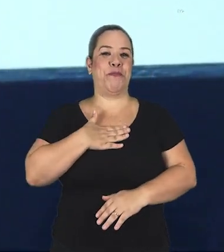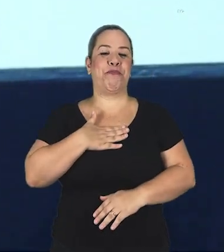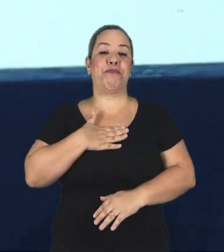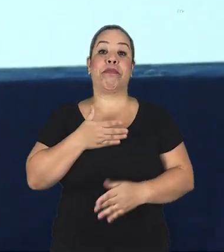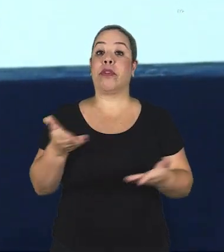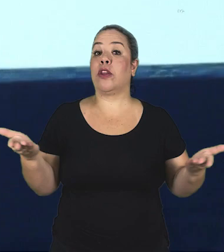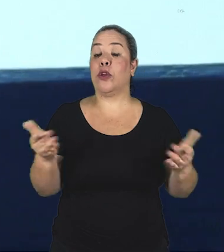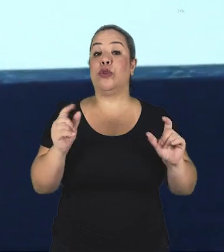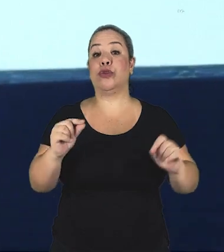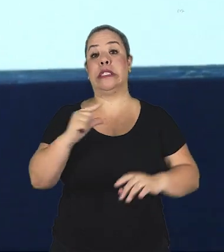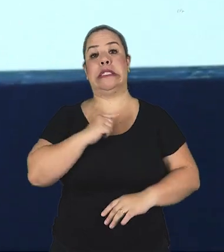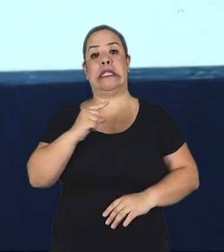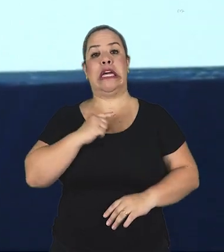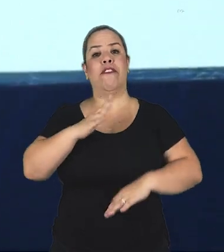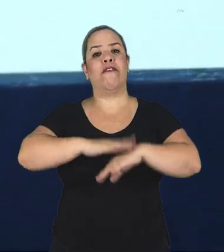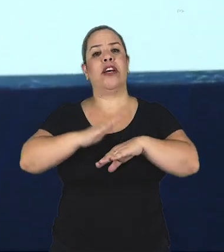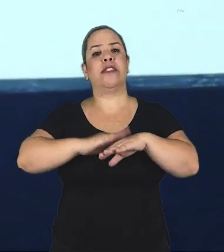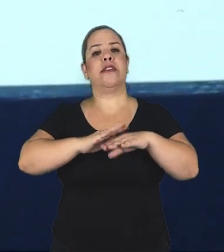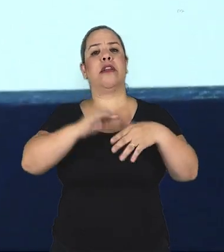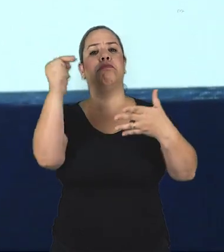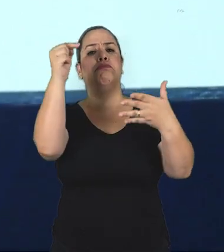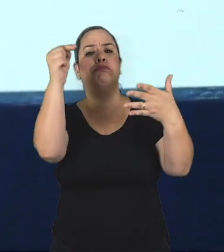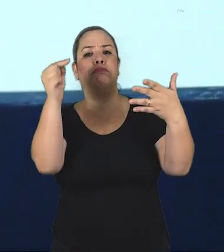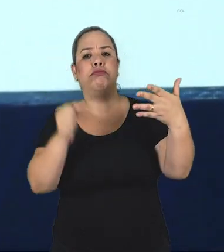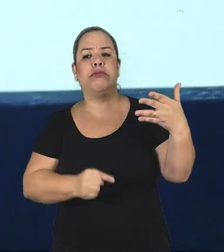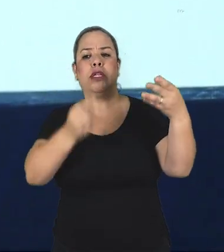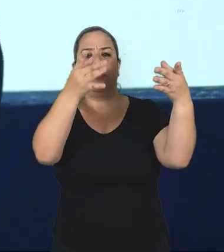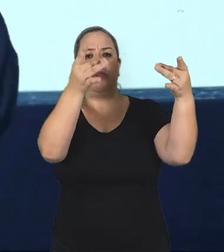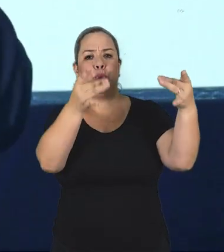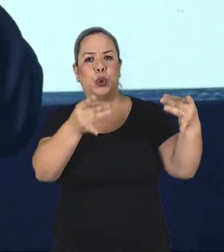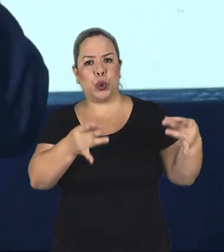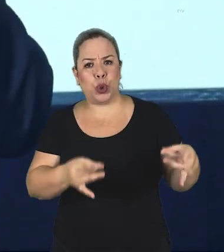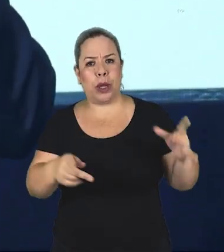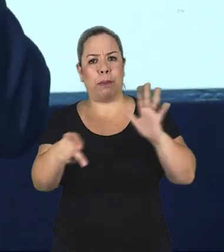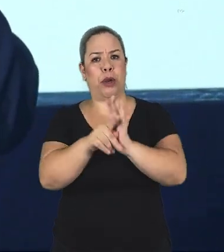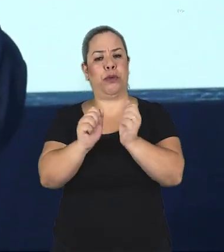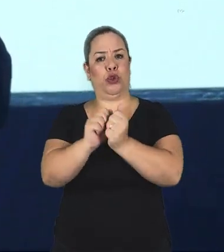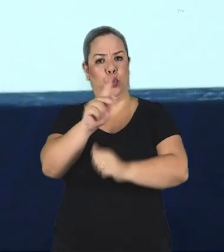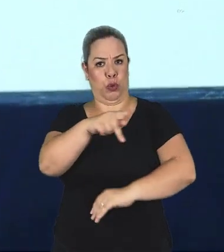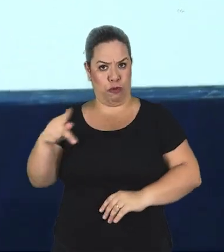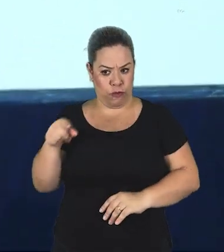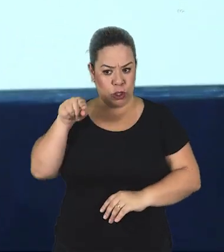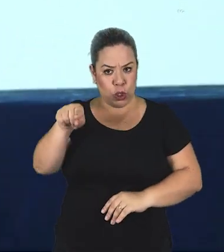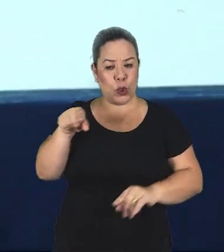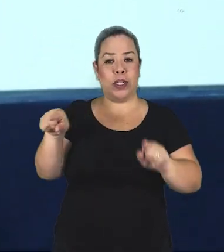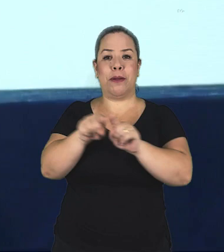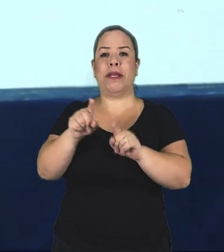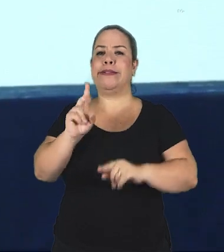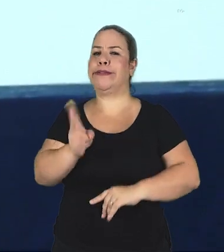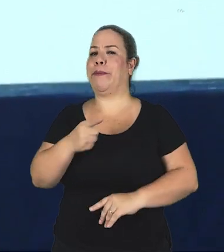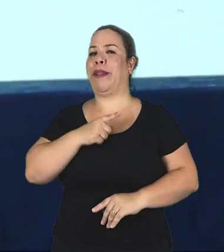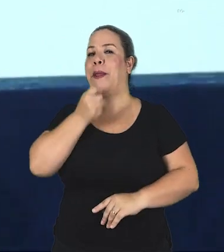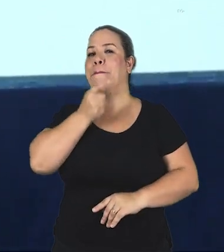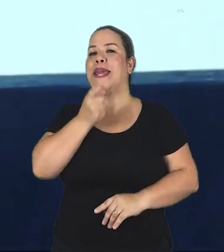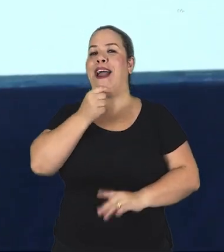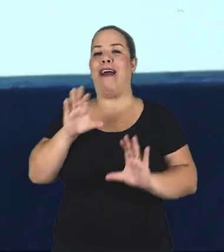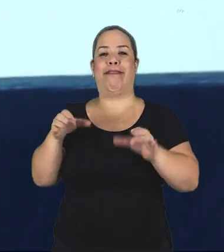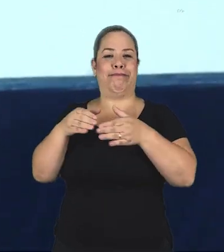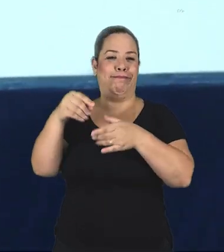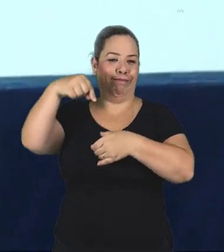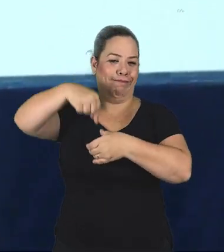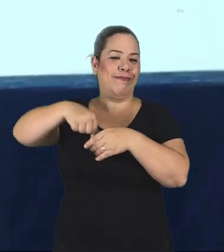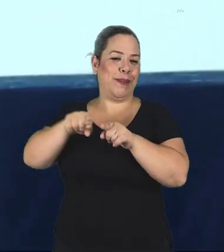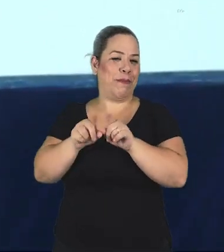E aí, hoje, a gente estava fazendo uma prévia ali, o briefing com o professor Rivadavia. O Zé Paulo falou que tem sempre as piadas internas aqui da